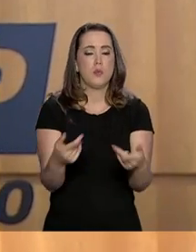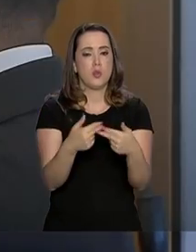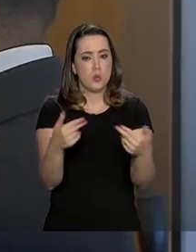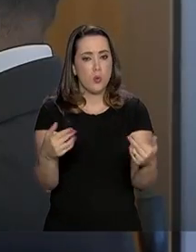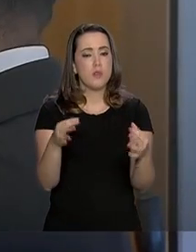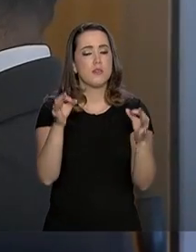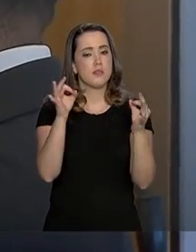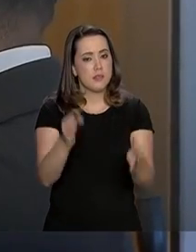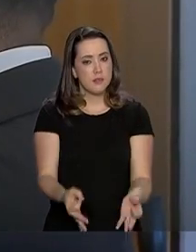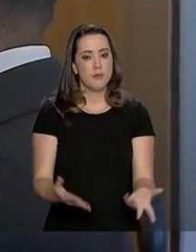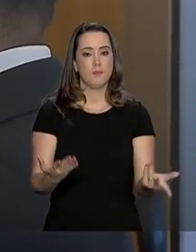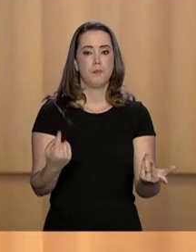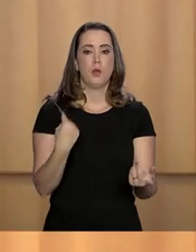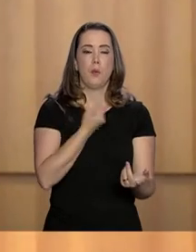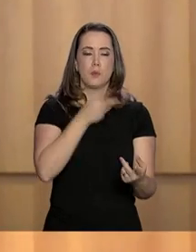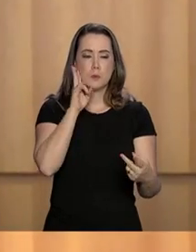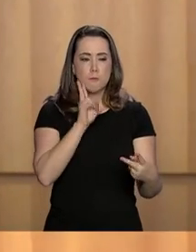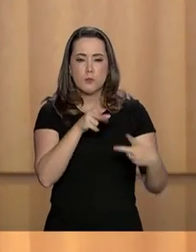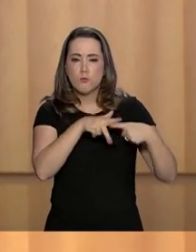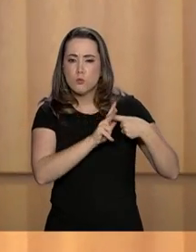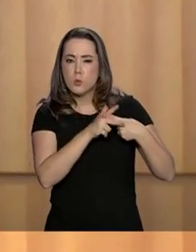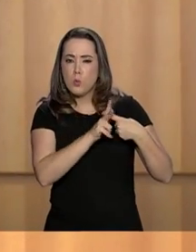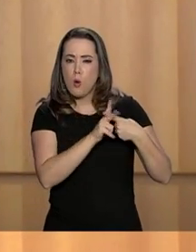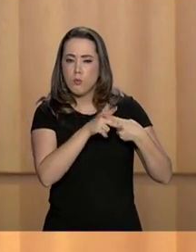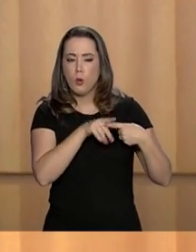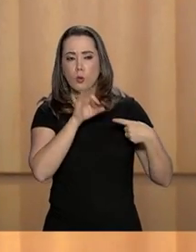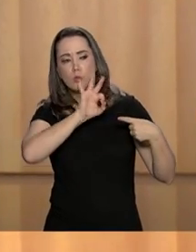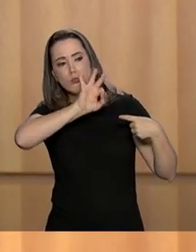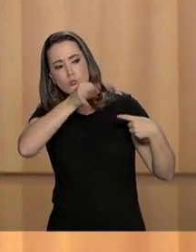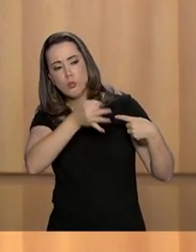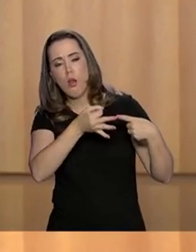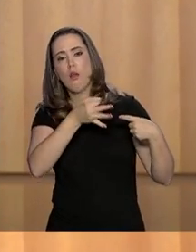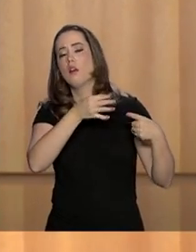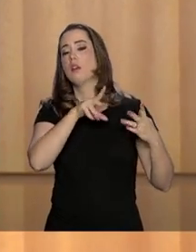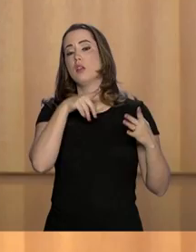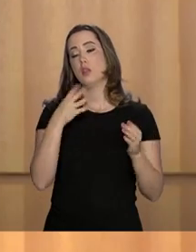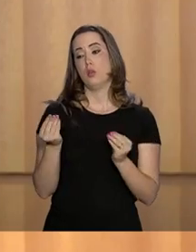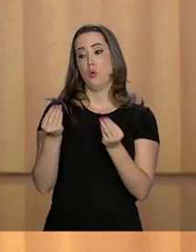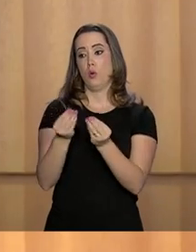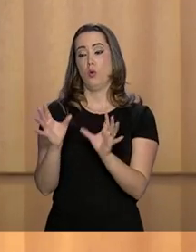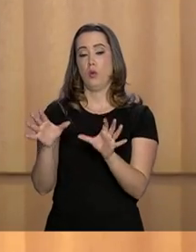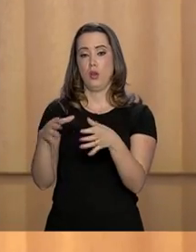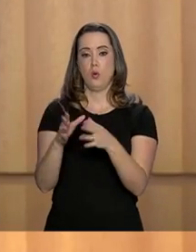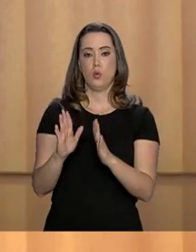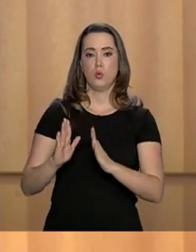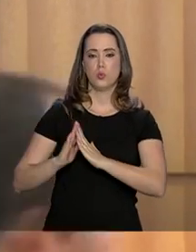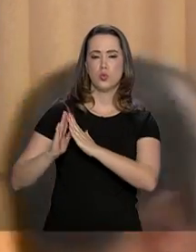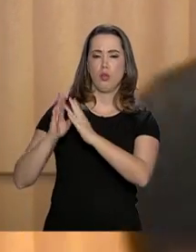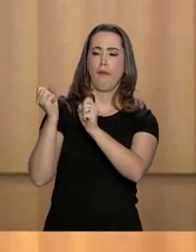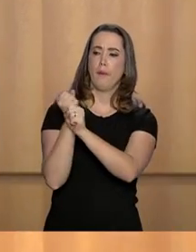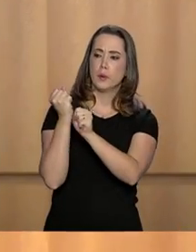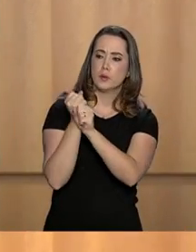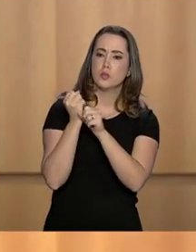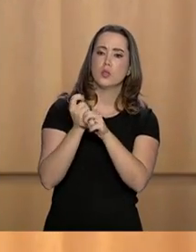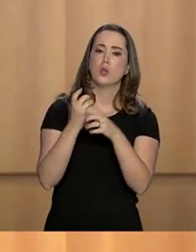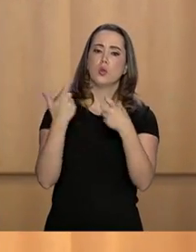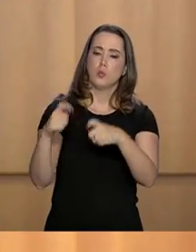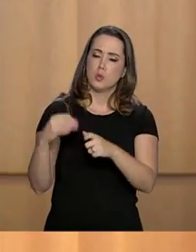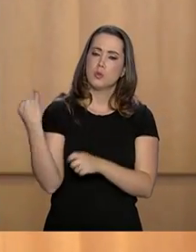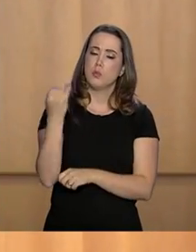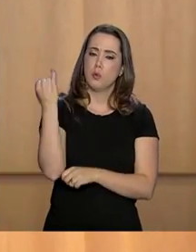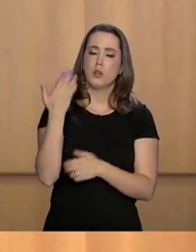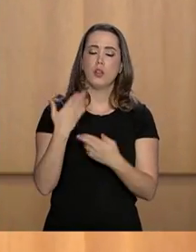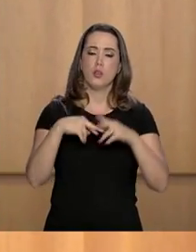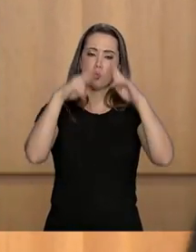que é certo. Nós precisamos rever tudo isso e colocar o setor privado na posição que ele merece, de respeito. E as